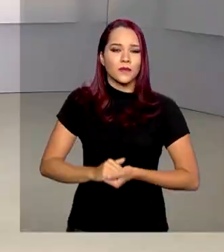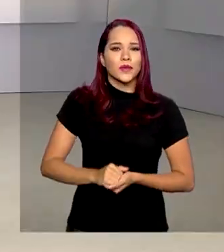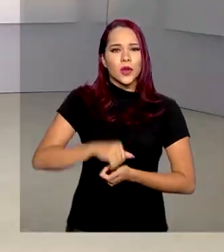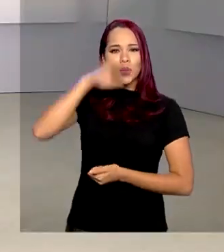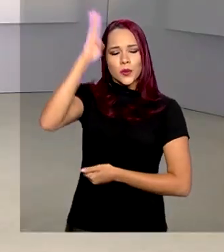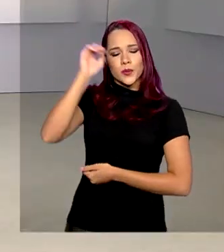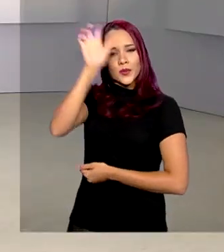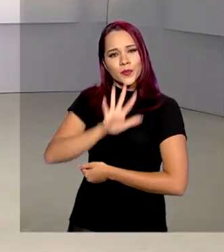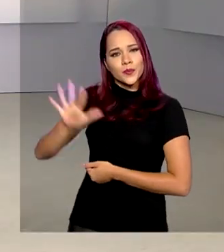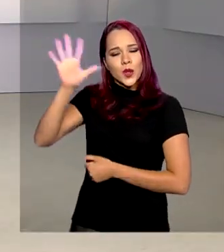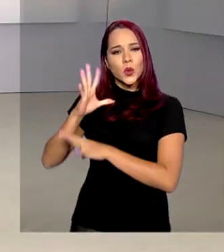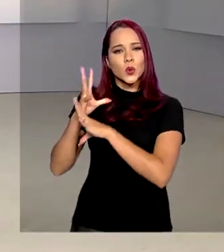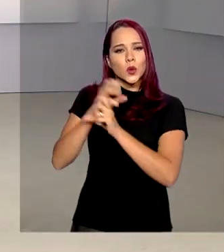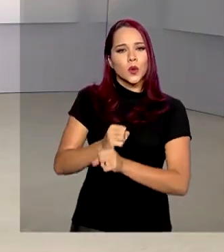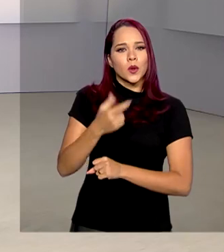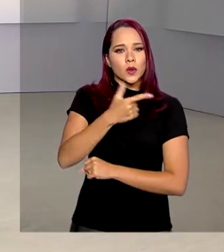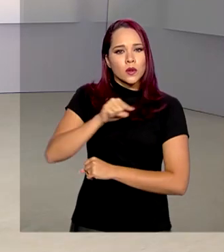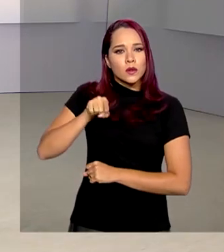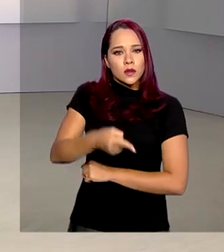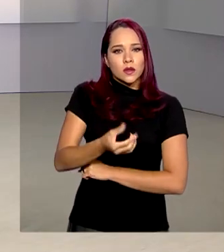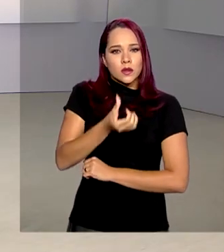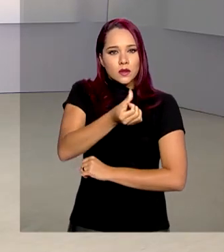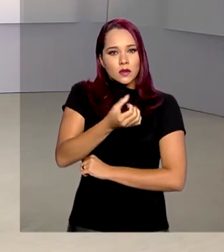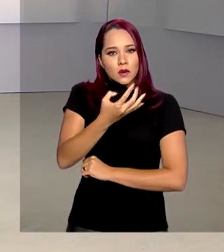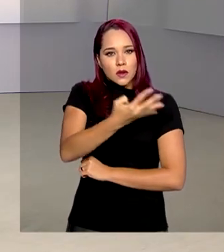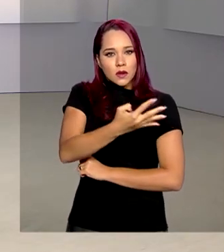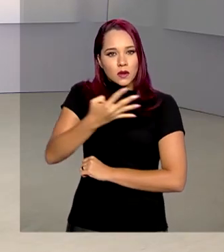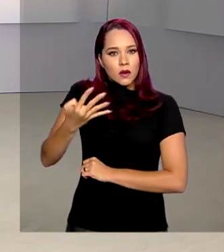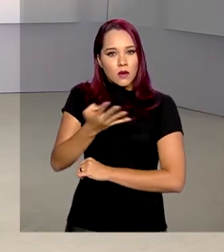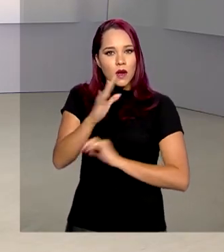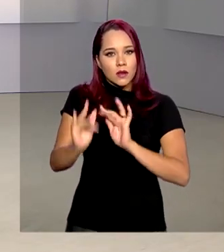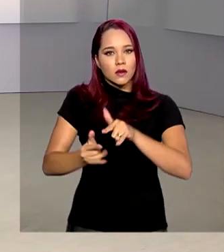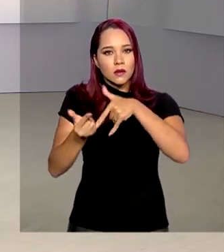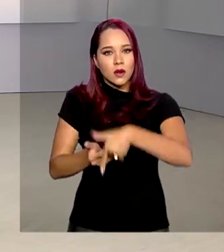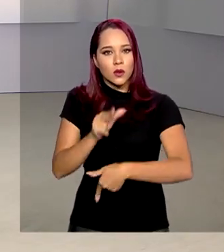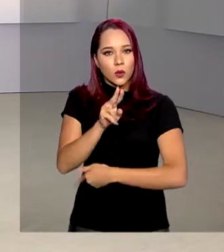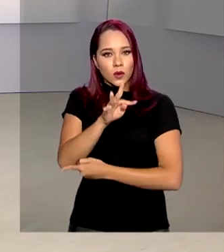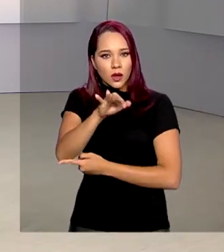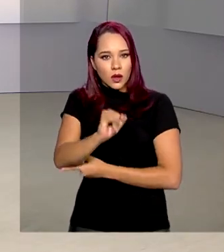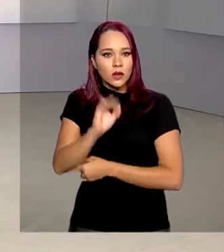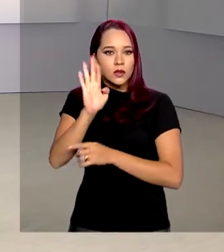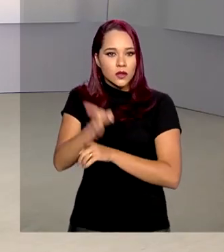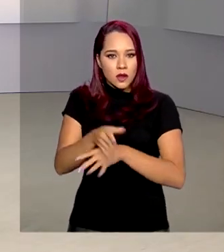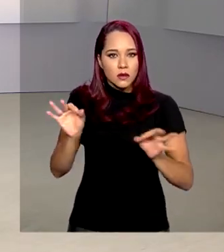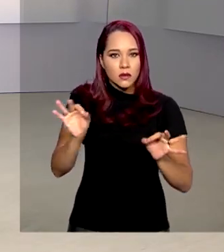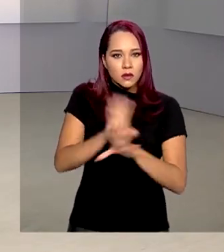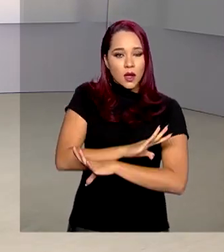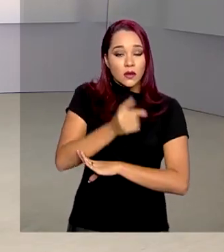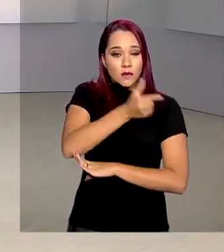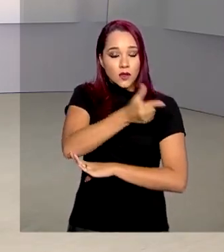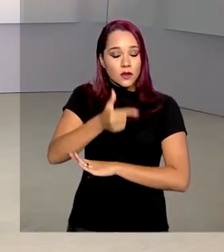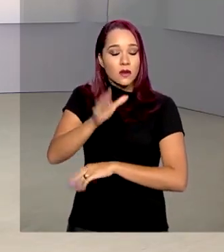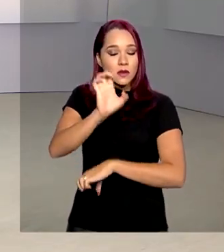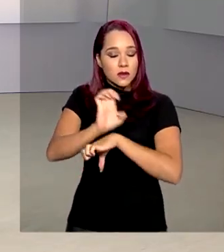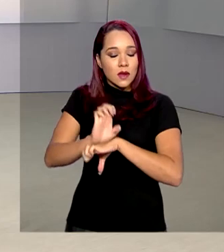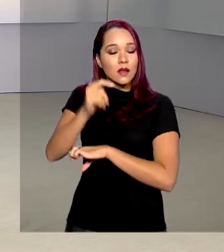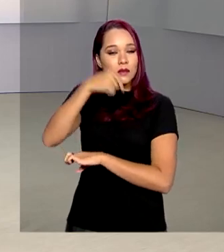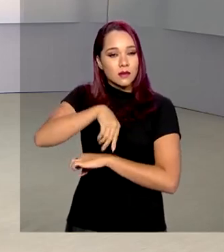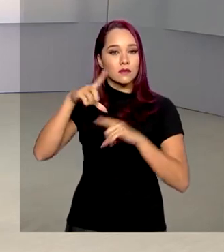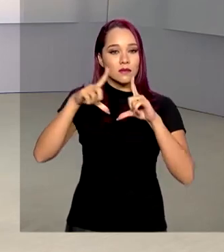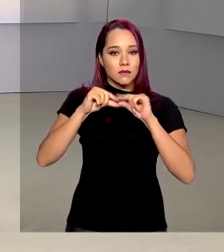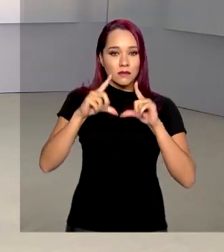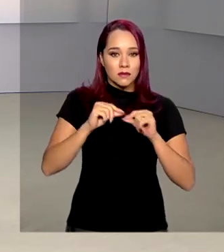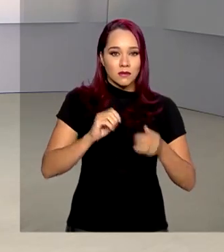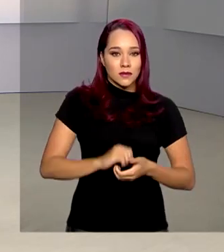todo o país, já são 2.644 leitos de UTI habilitados em 22 estados e aqui no Distrito